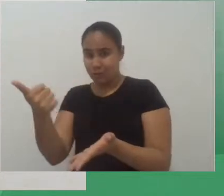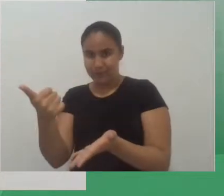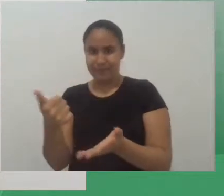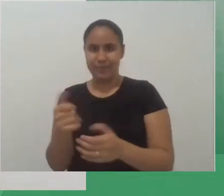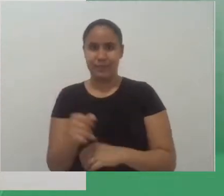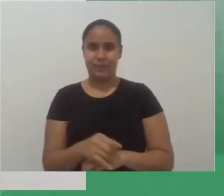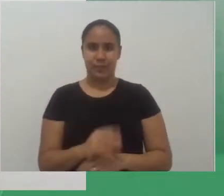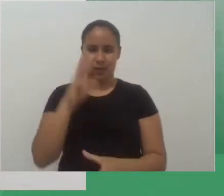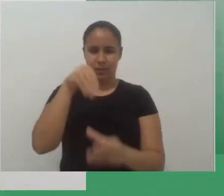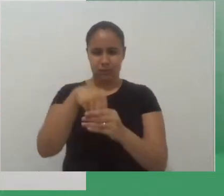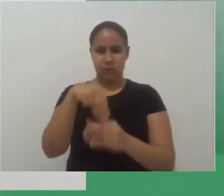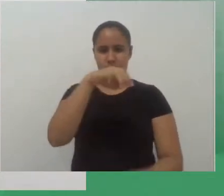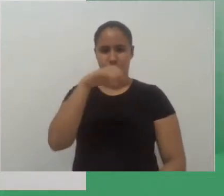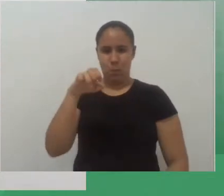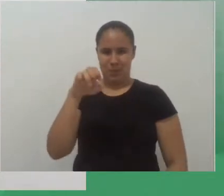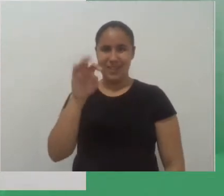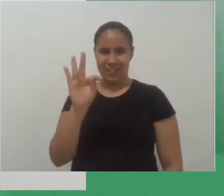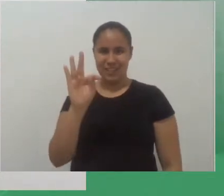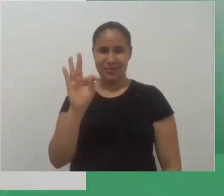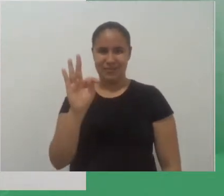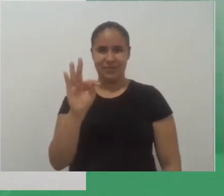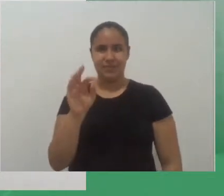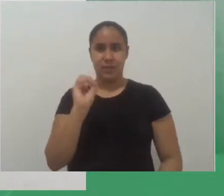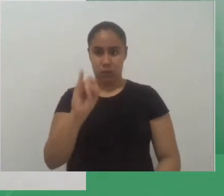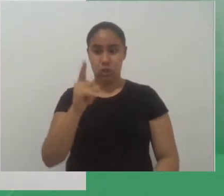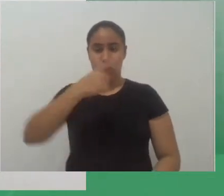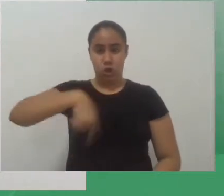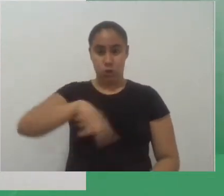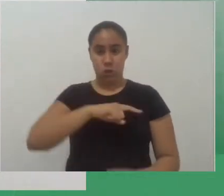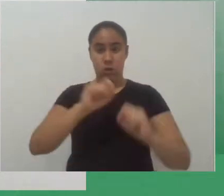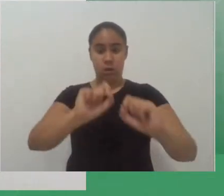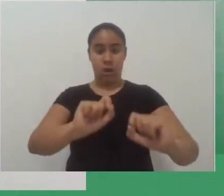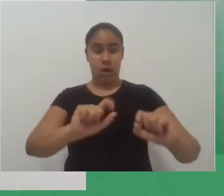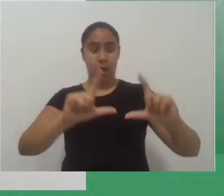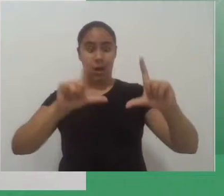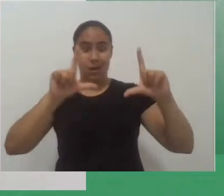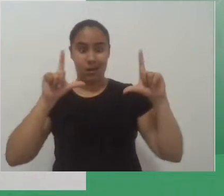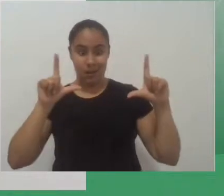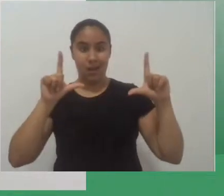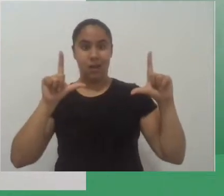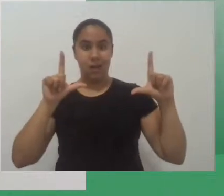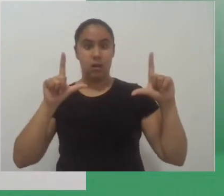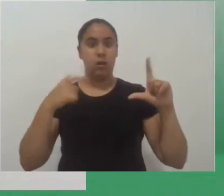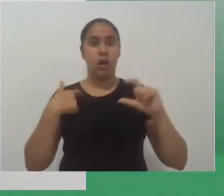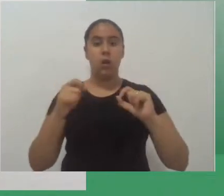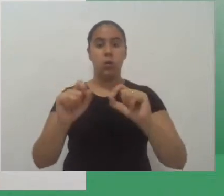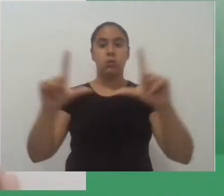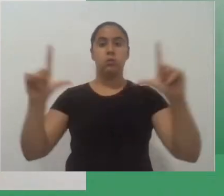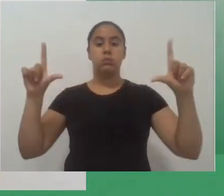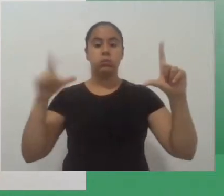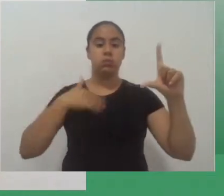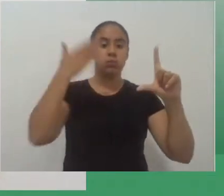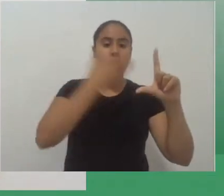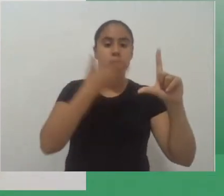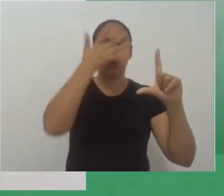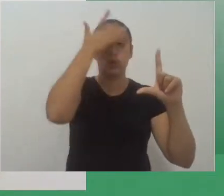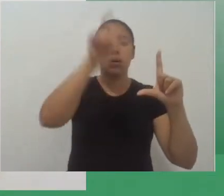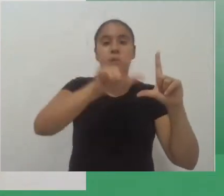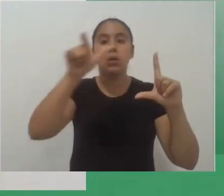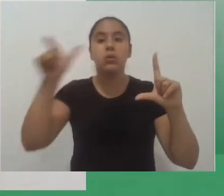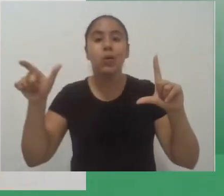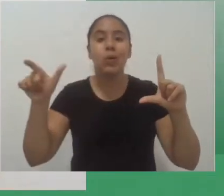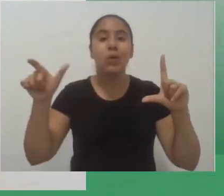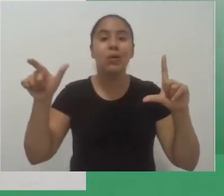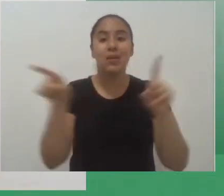reuniões se a gente coloca a janela de apresentação ela ocupa toda a minha tela então eu não consigo ver o